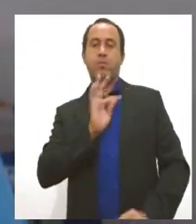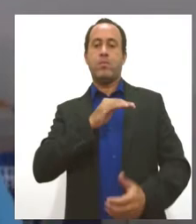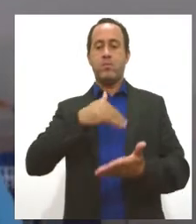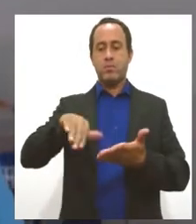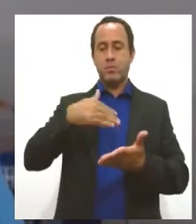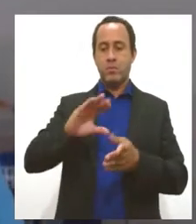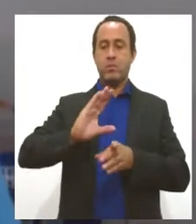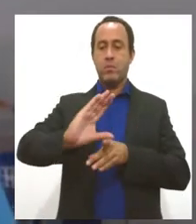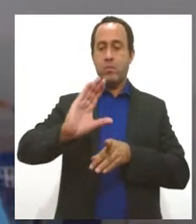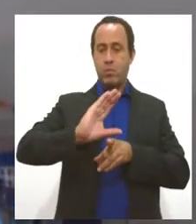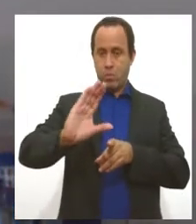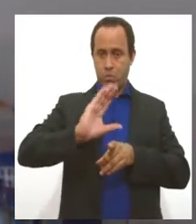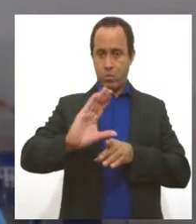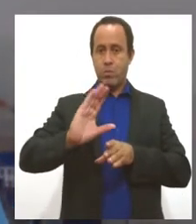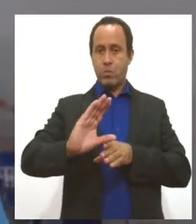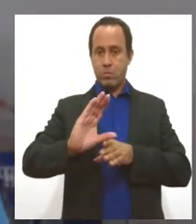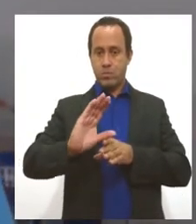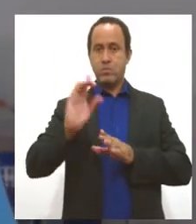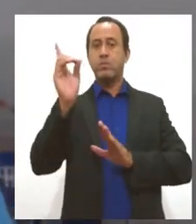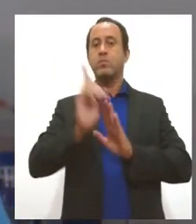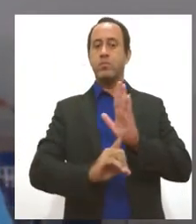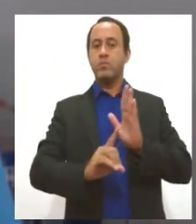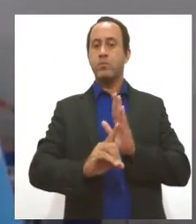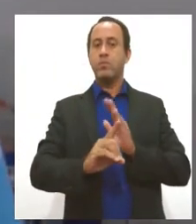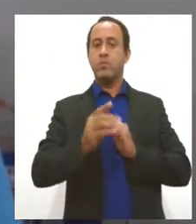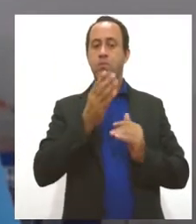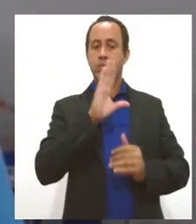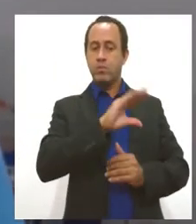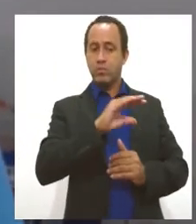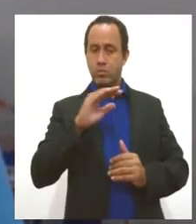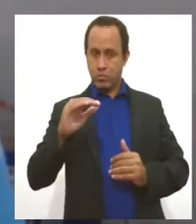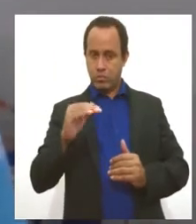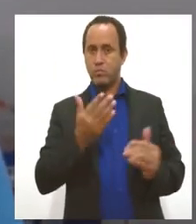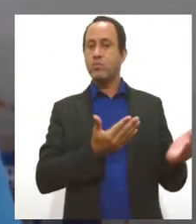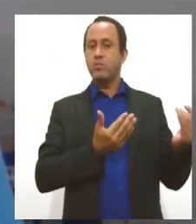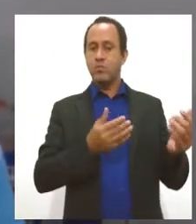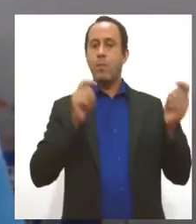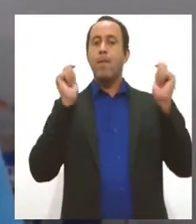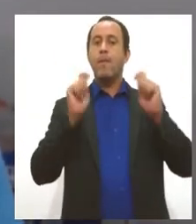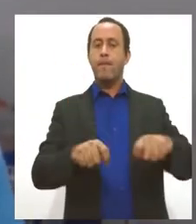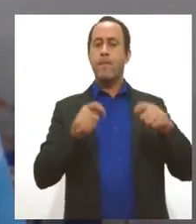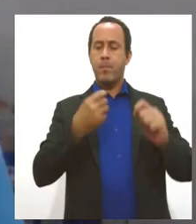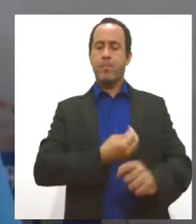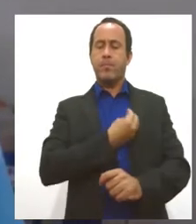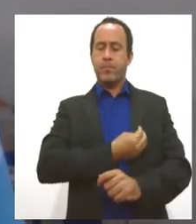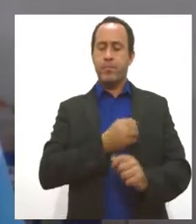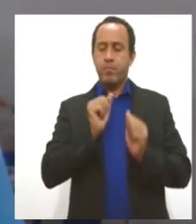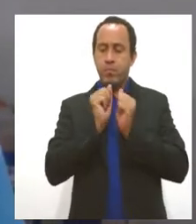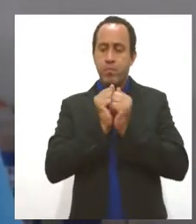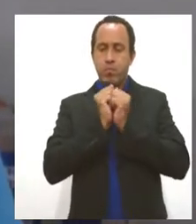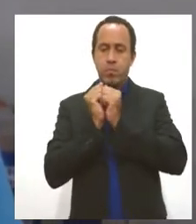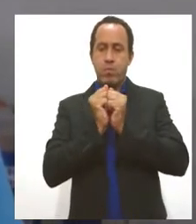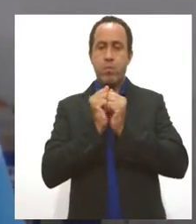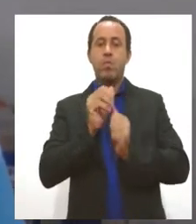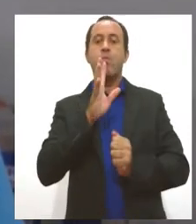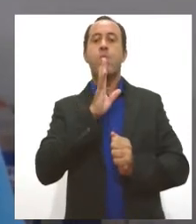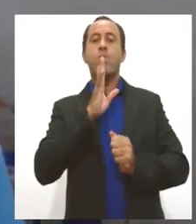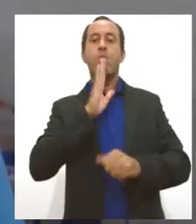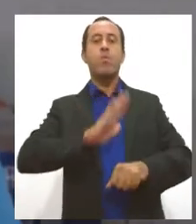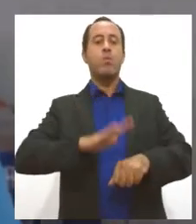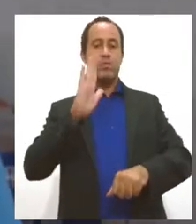dos direitos, conselheiros tutelares, os próprios adolescentes, através dos Lucas, pudessem participar cada vez mais e conhecer dos